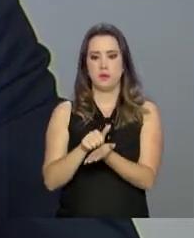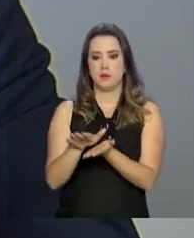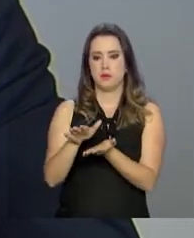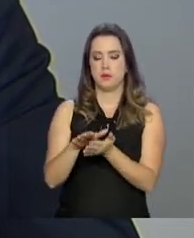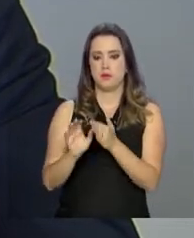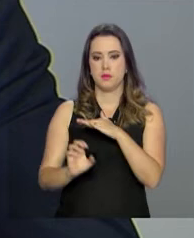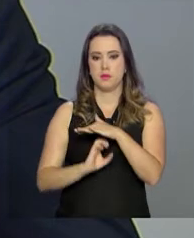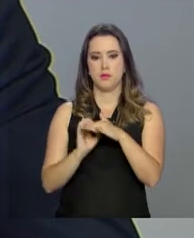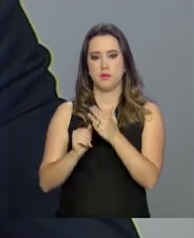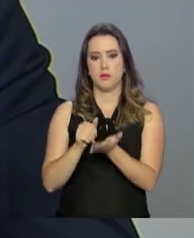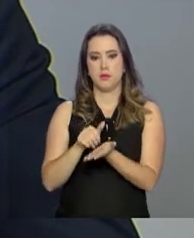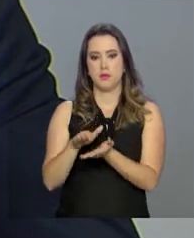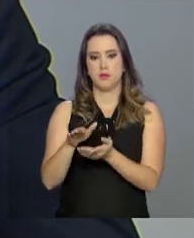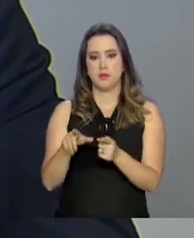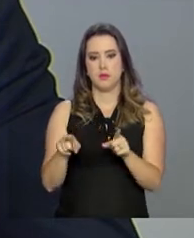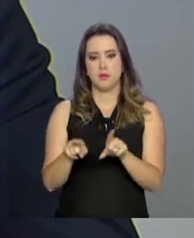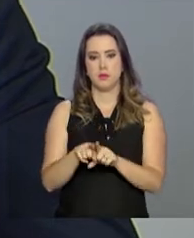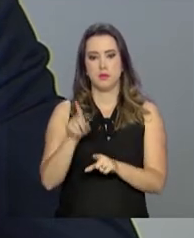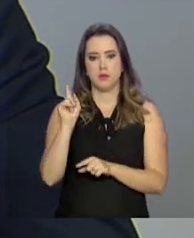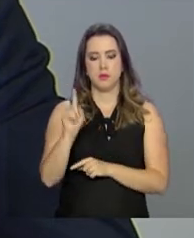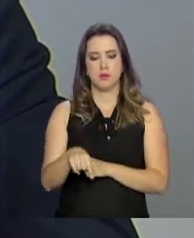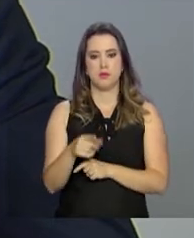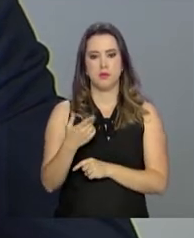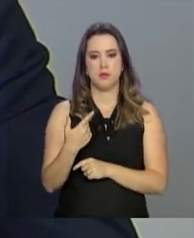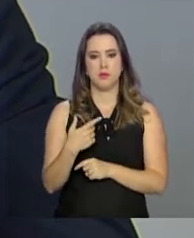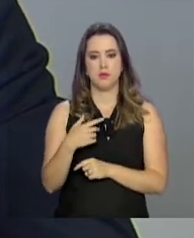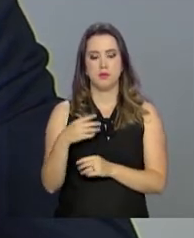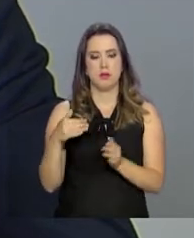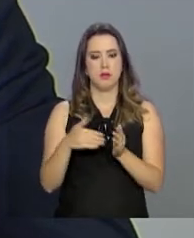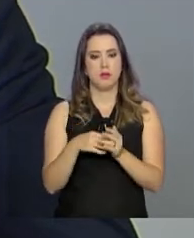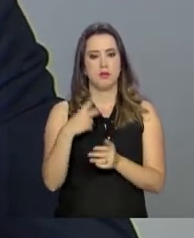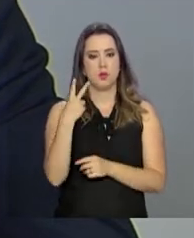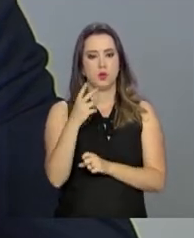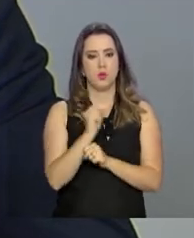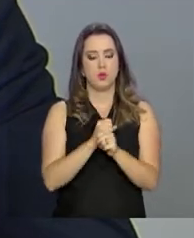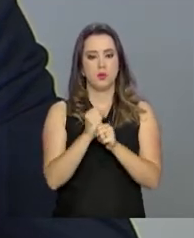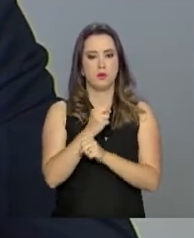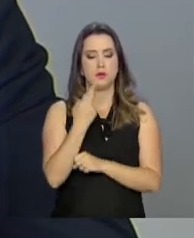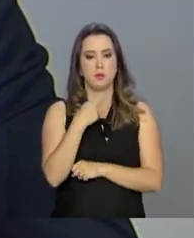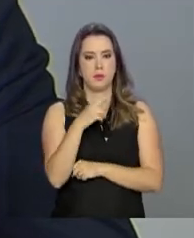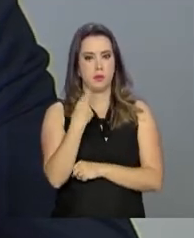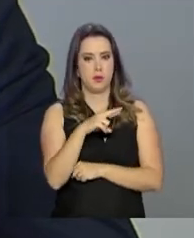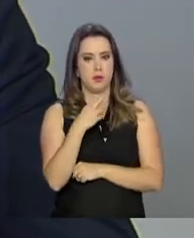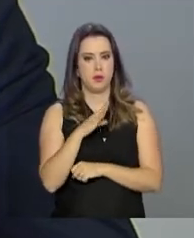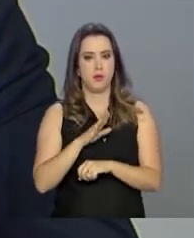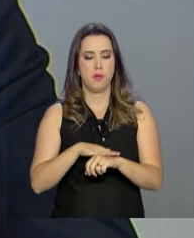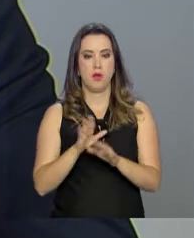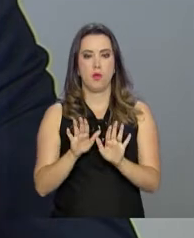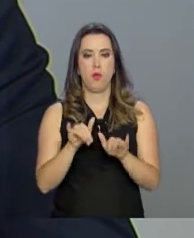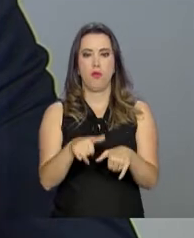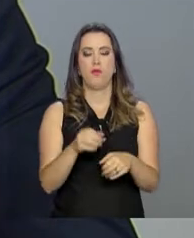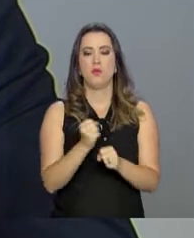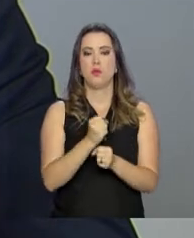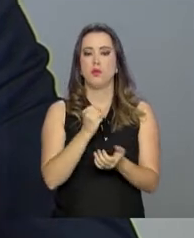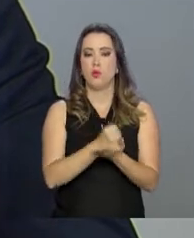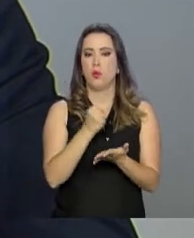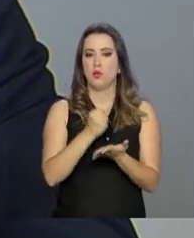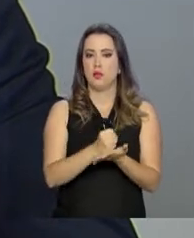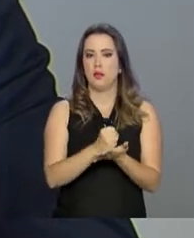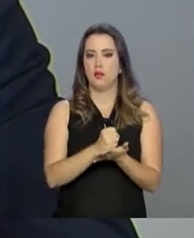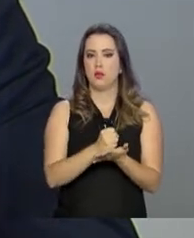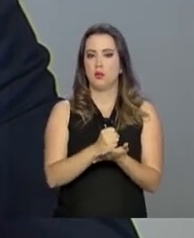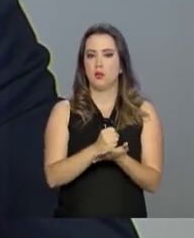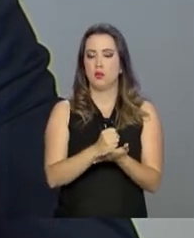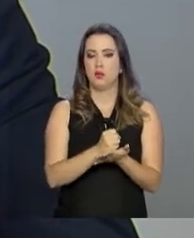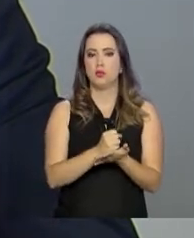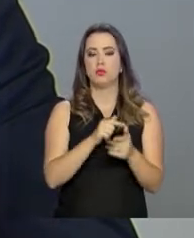empresa, quando ele é demitido, sem justa causa, ele tem até dois anos para ingressar com a reclamação trabalhista da data da rescisão do contrato de trabalho. E,